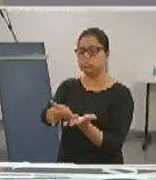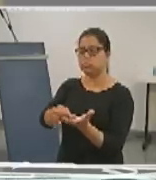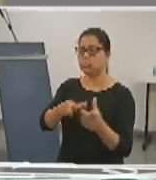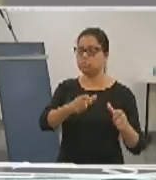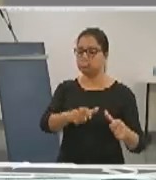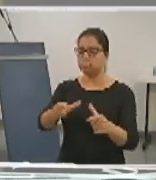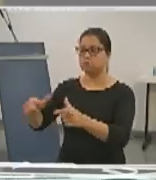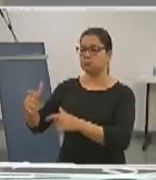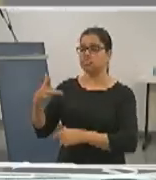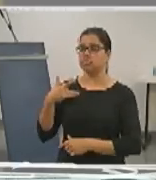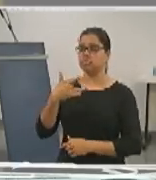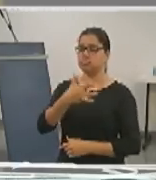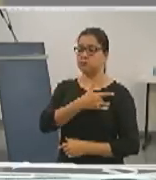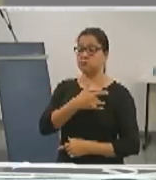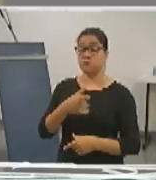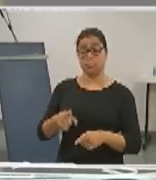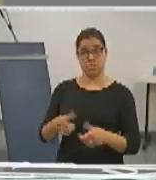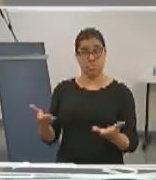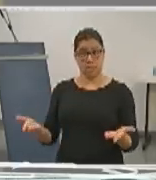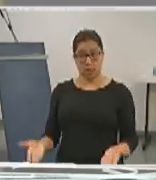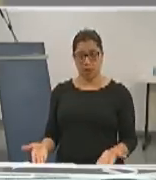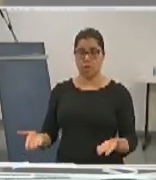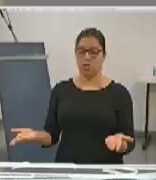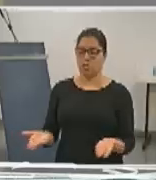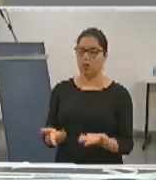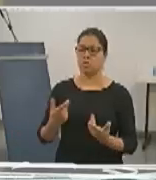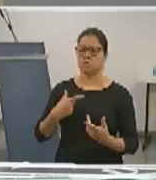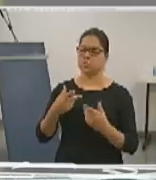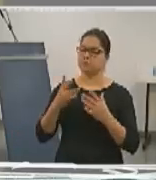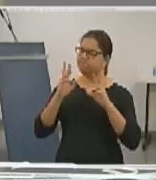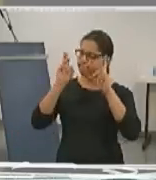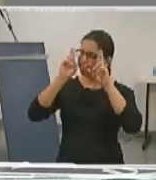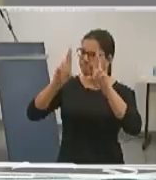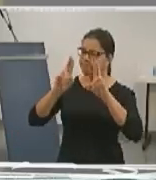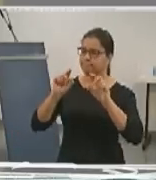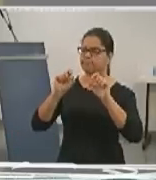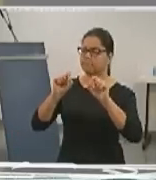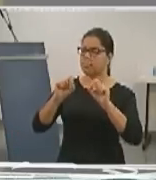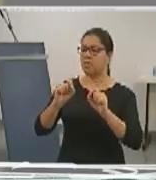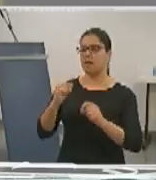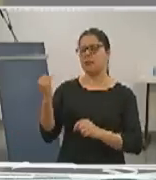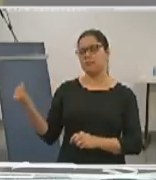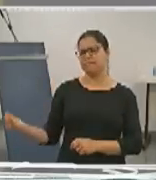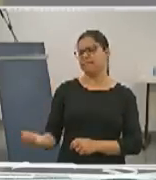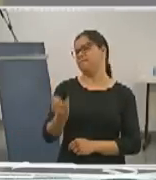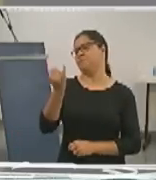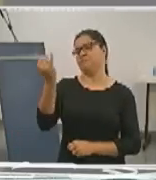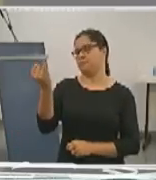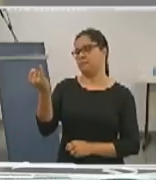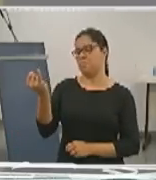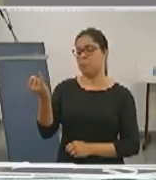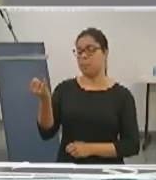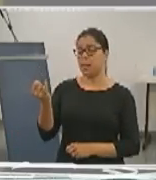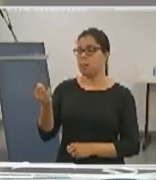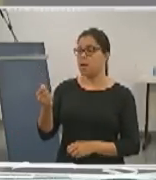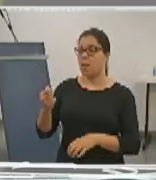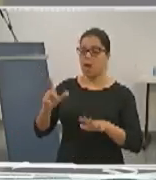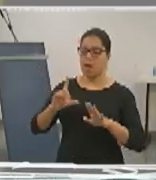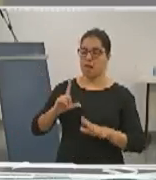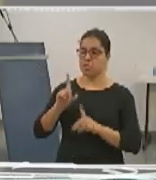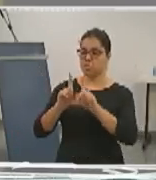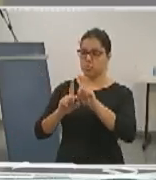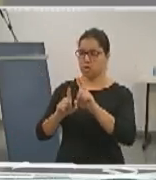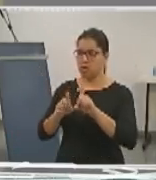Portanto, é fácil reconhecê-lo como uma instituição indispensável para dourados, para a macro-região e